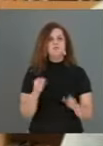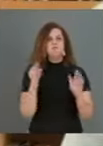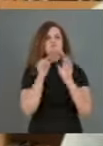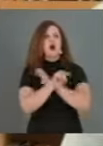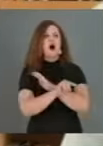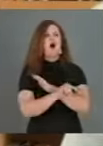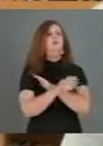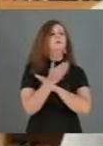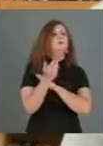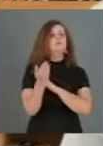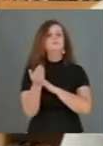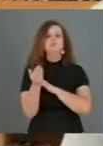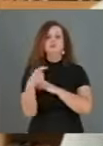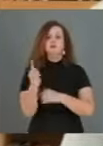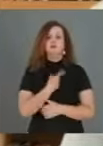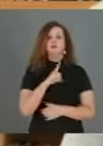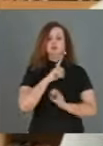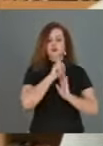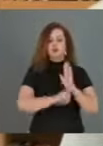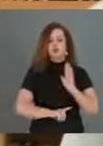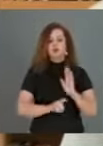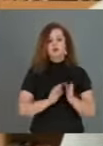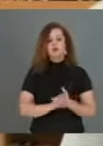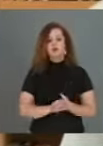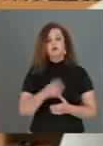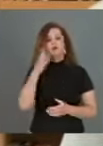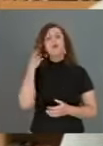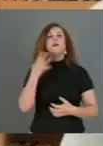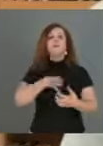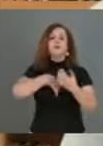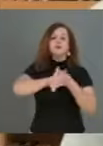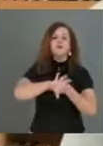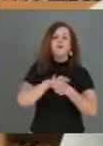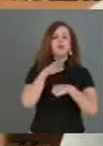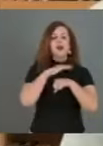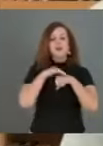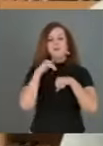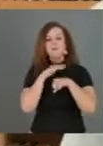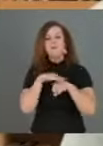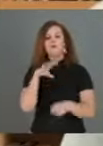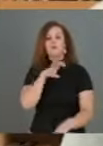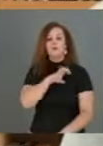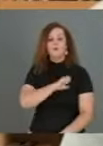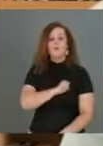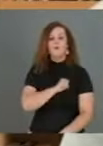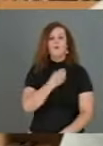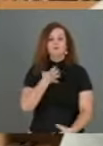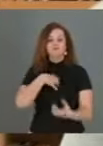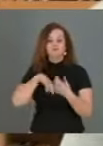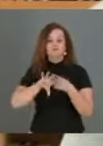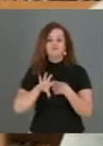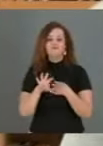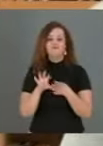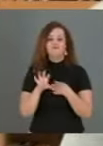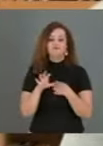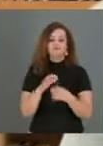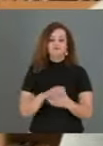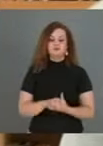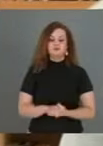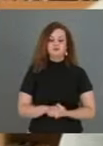de ódios. Levando a afeição, empatia, compaixão, amor, solidariedade e fraternidade.